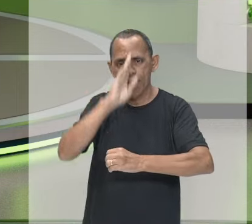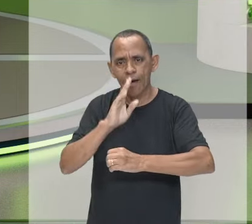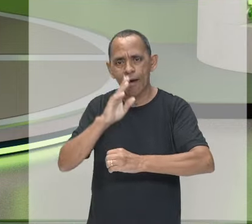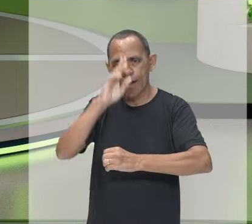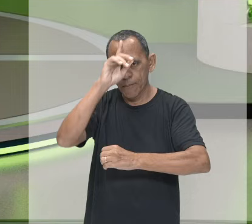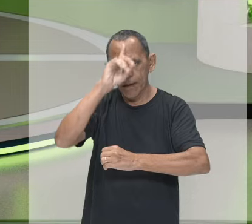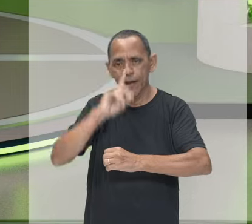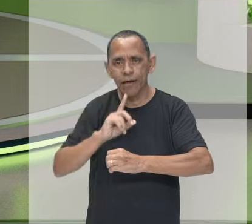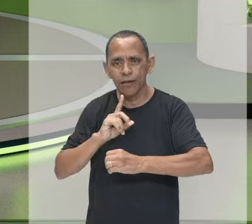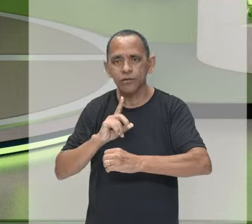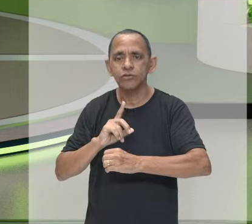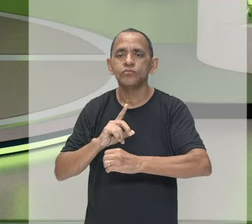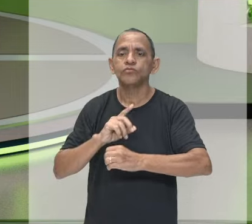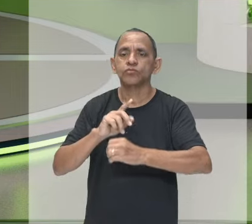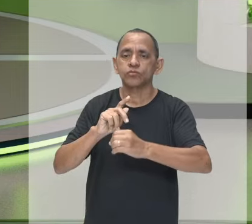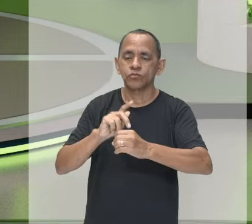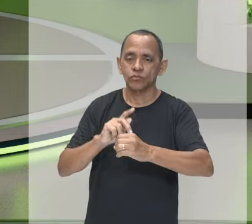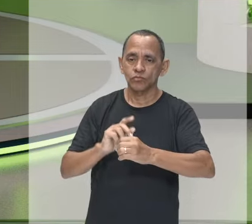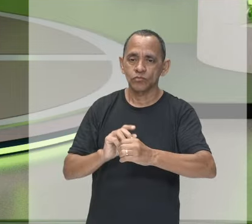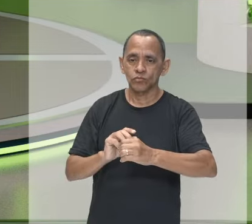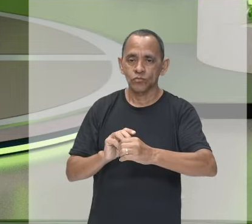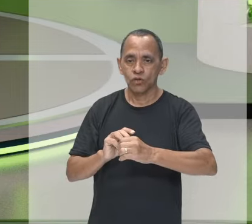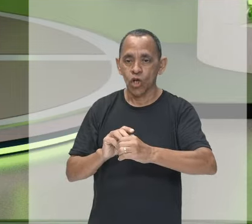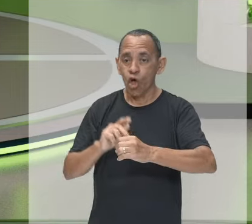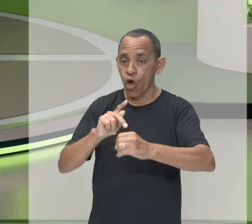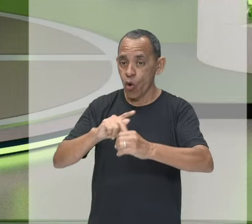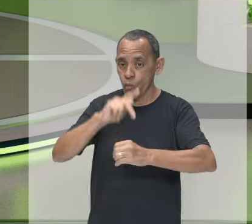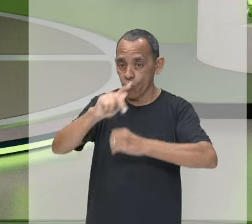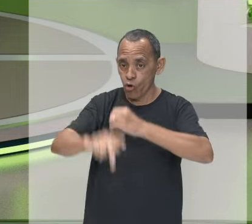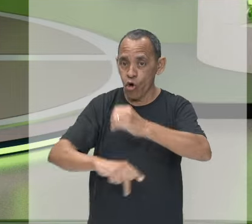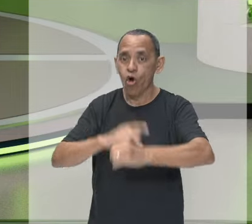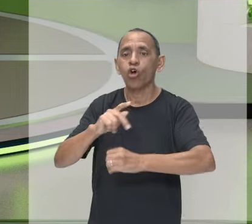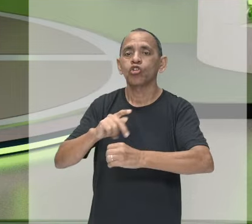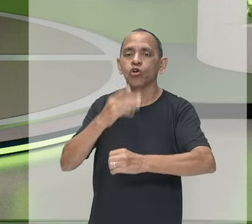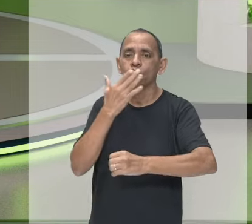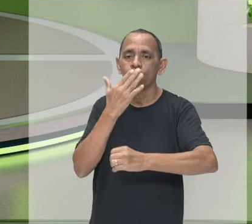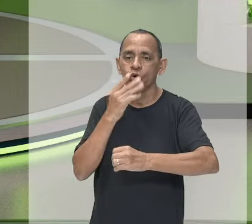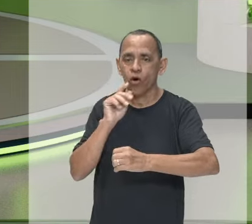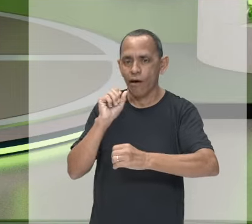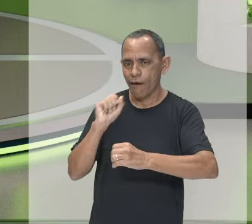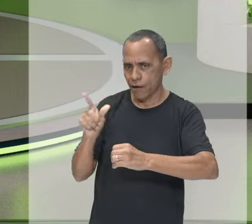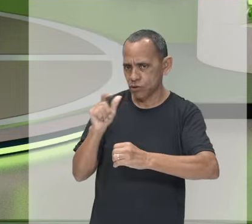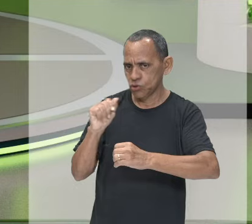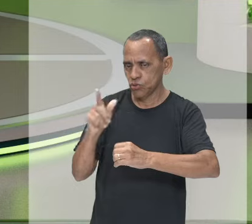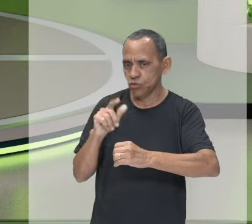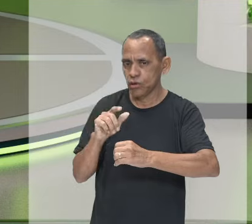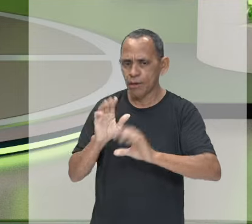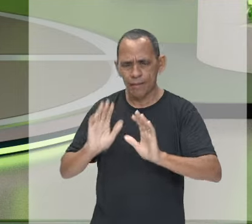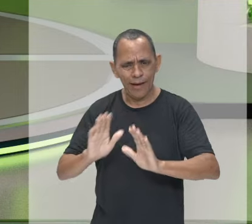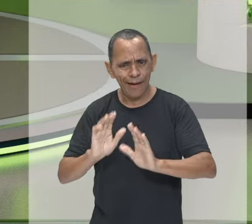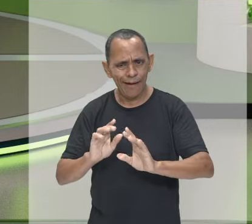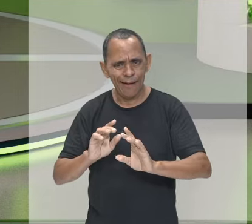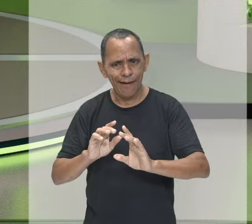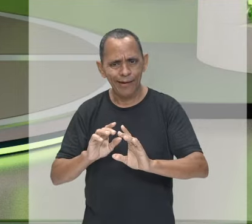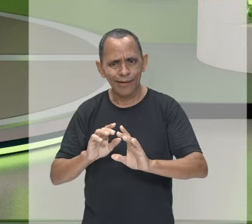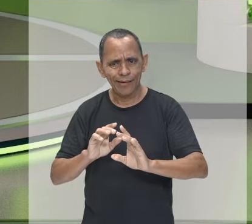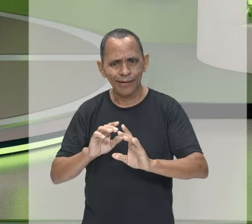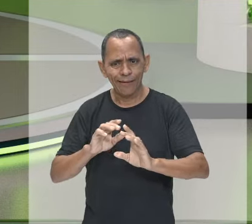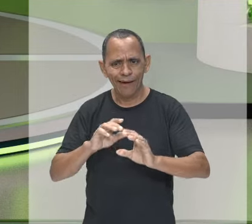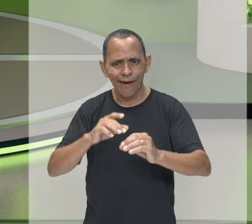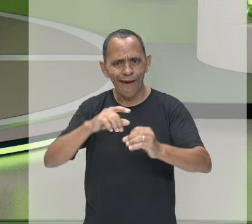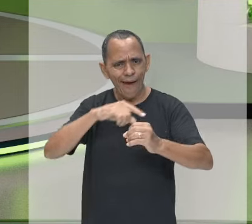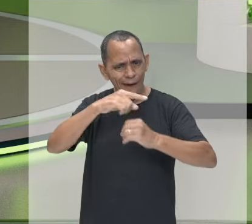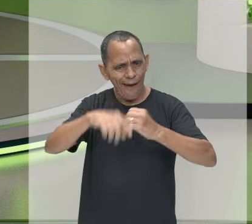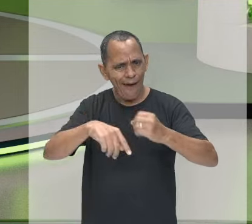o próton é o azul. Claro que isso aí não quer dizer que eles são dessas cores, é para você entender,